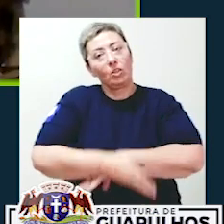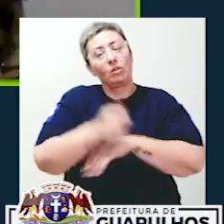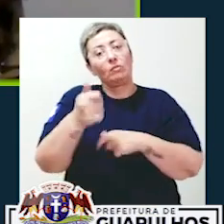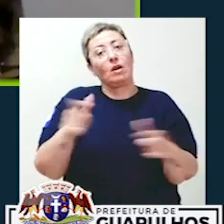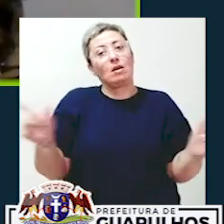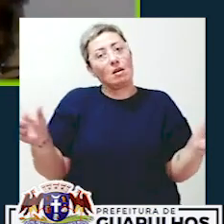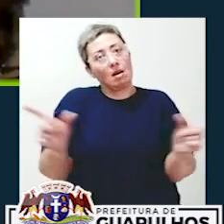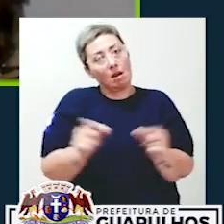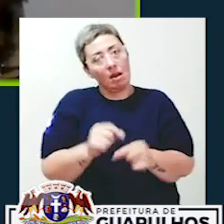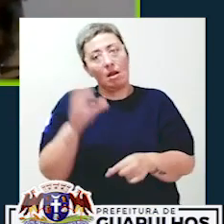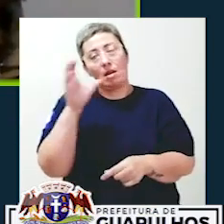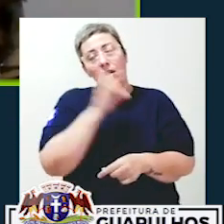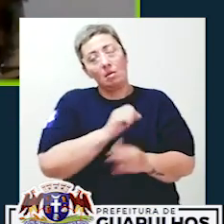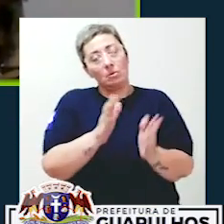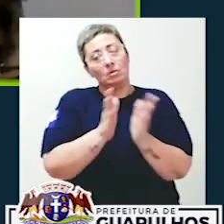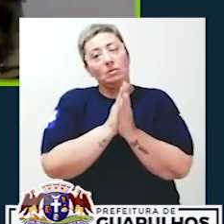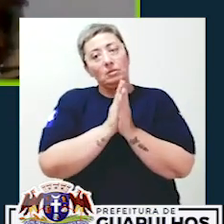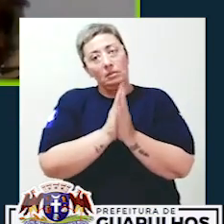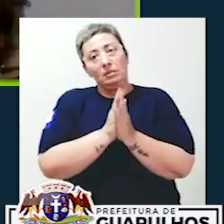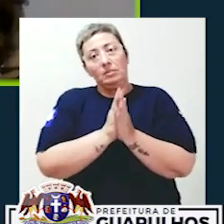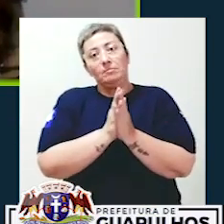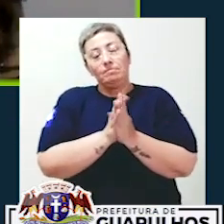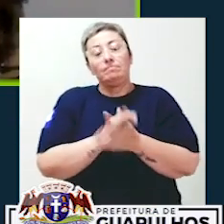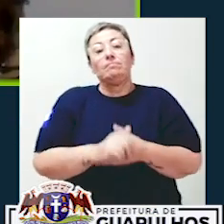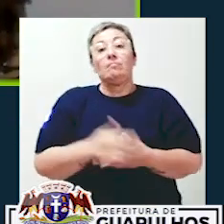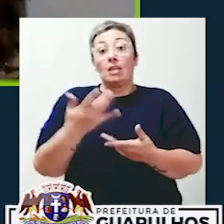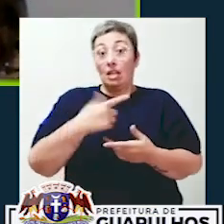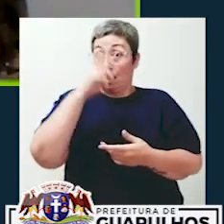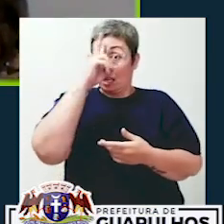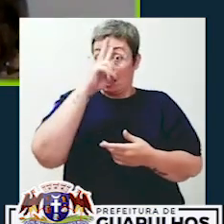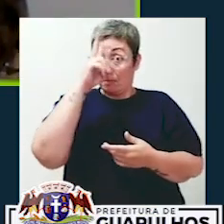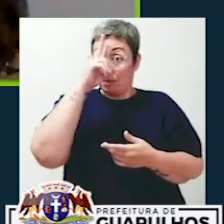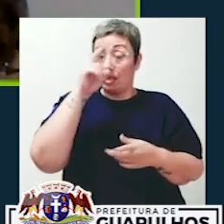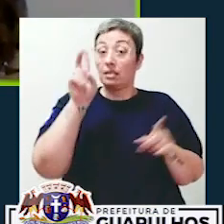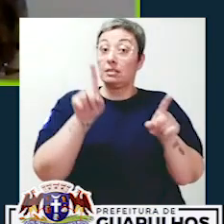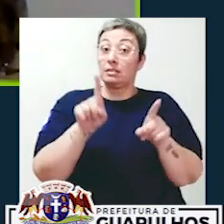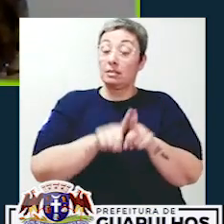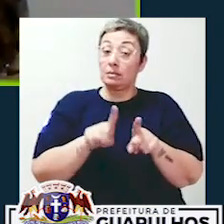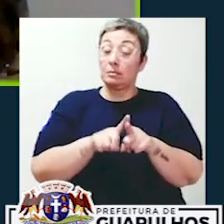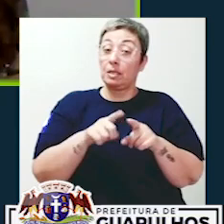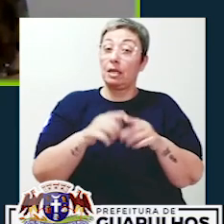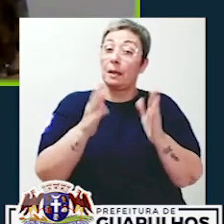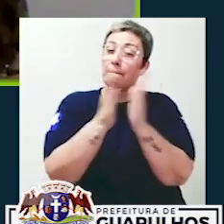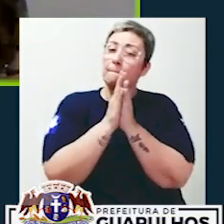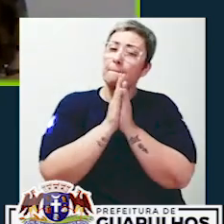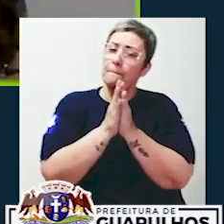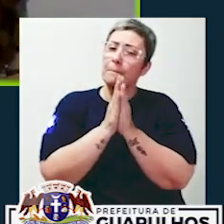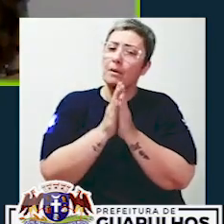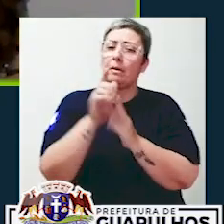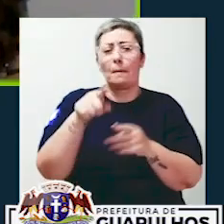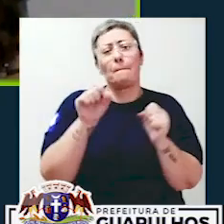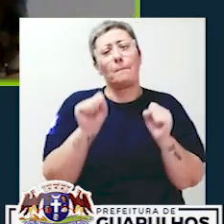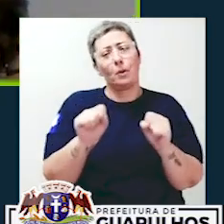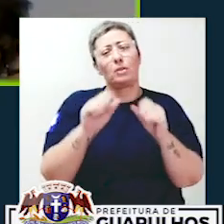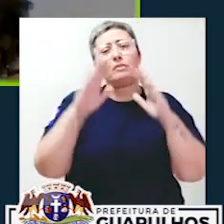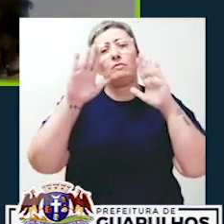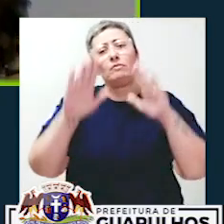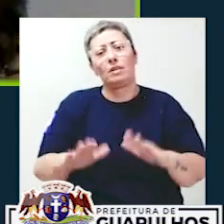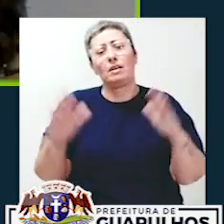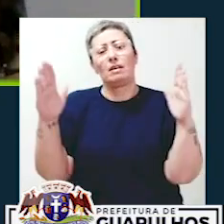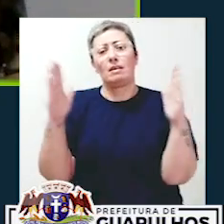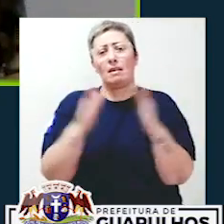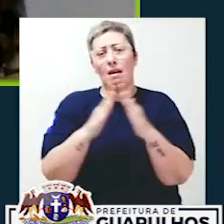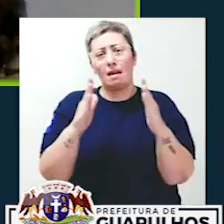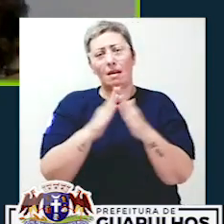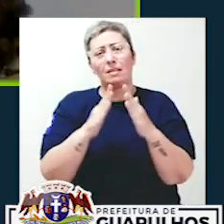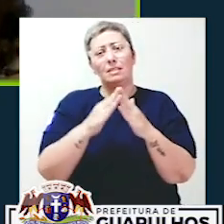fase de modo breve, o mais rápido possível. Lembrando e fazendo sempre o apelo, né, para você que puder, fique em